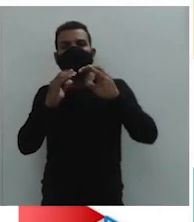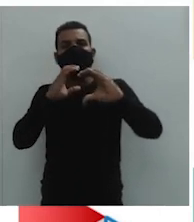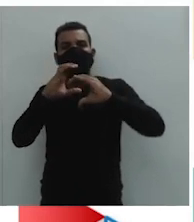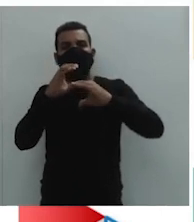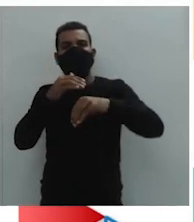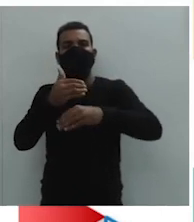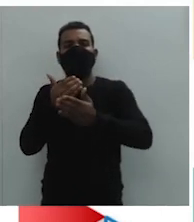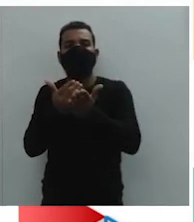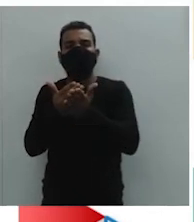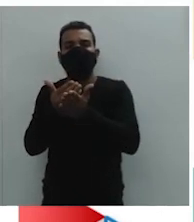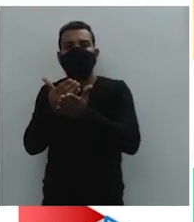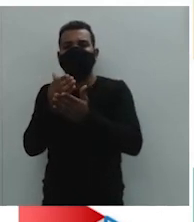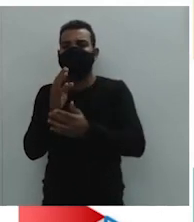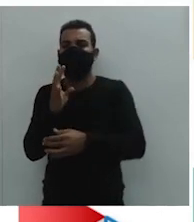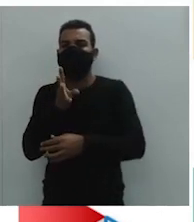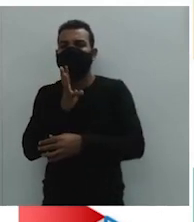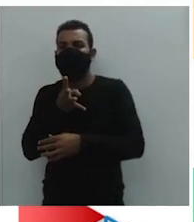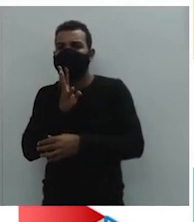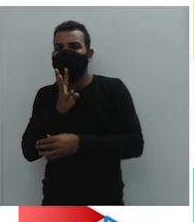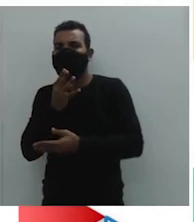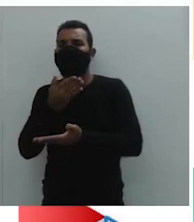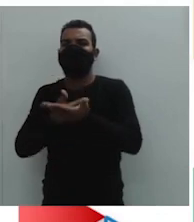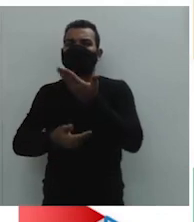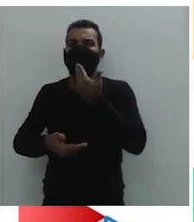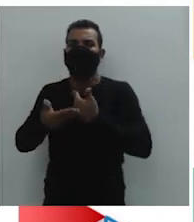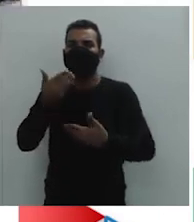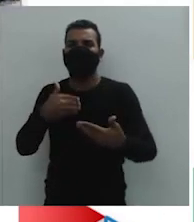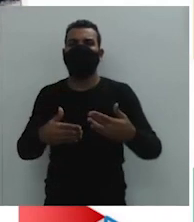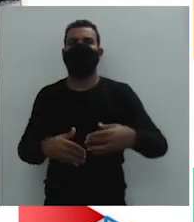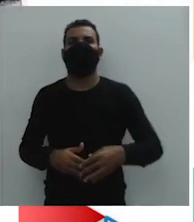aquela relação de conhecimento, de entrosação.